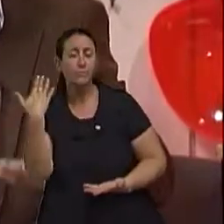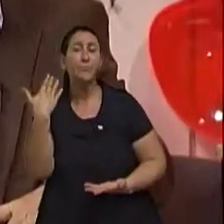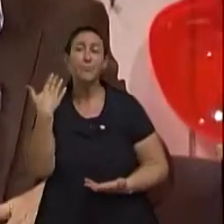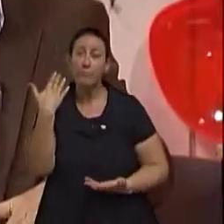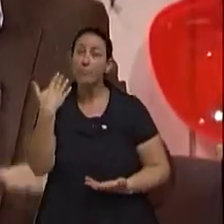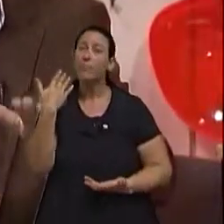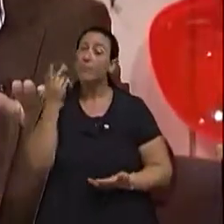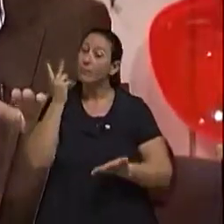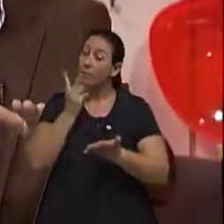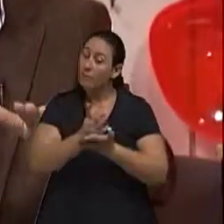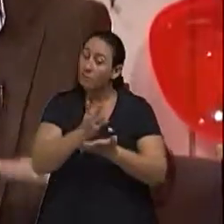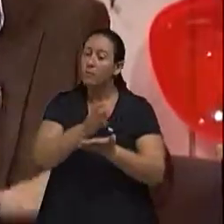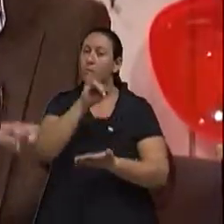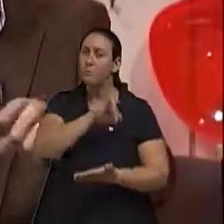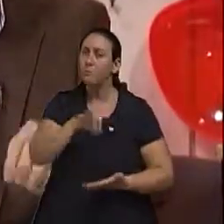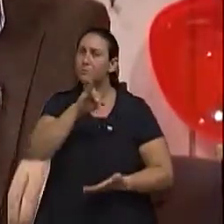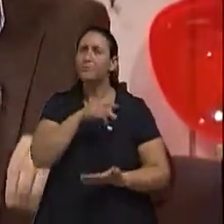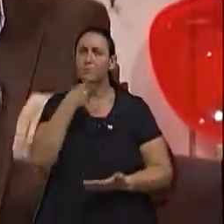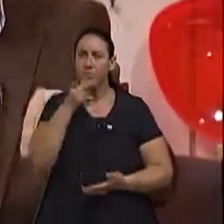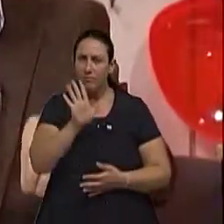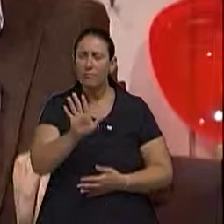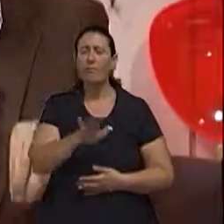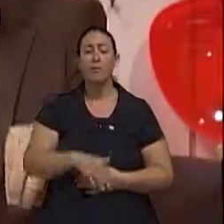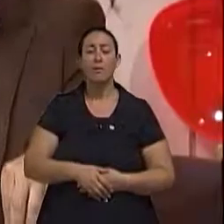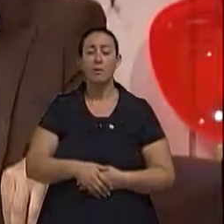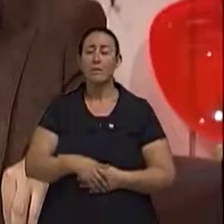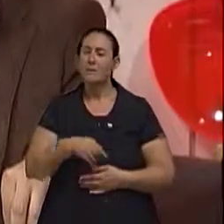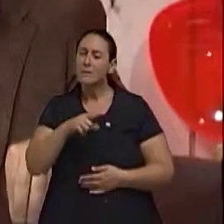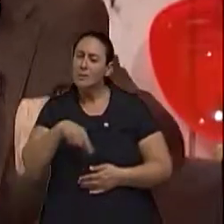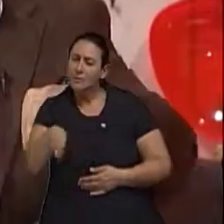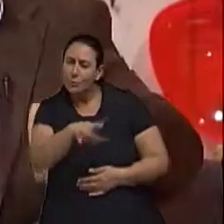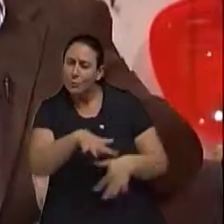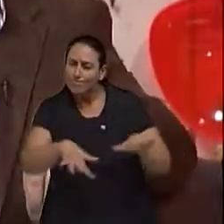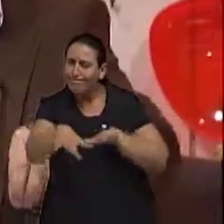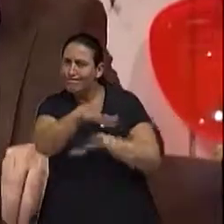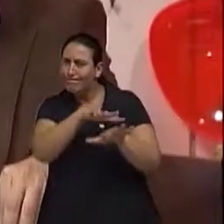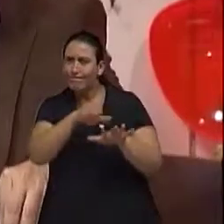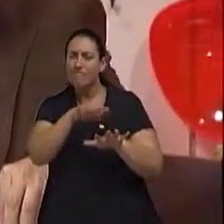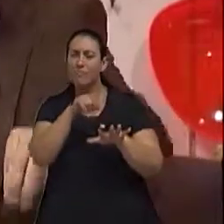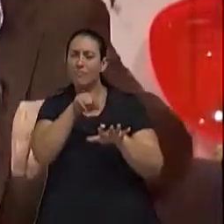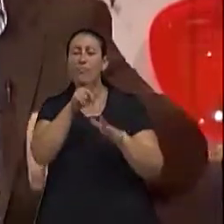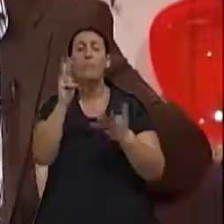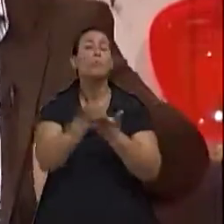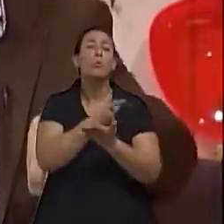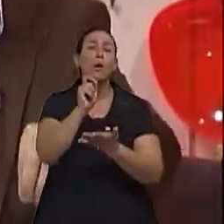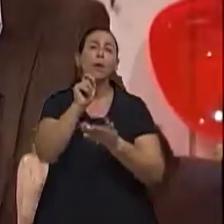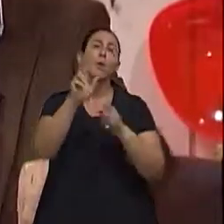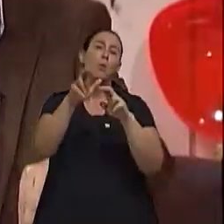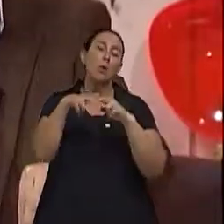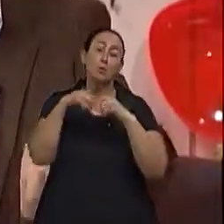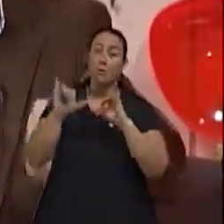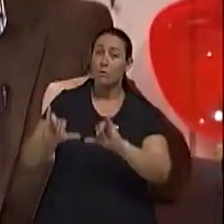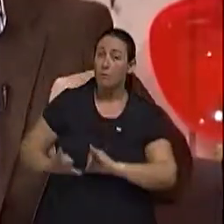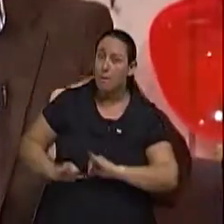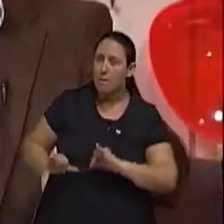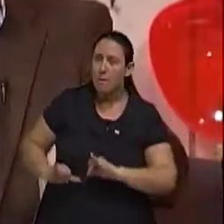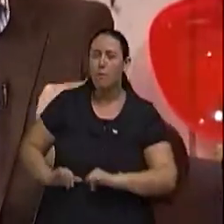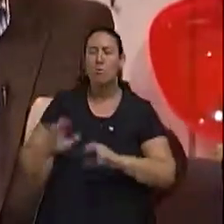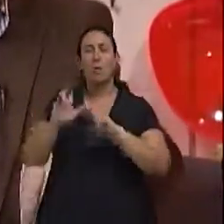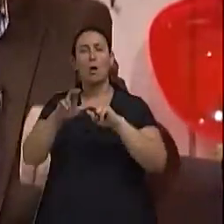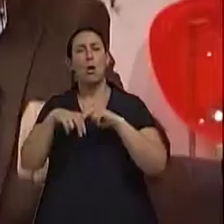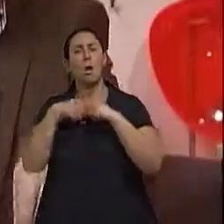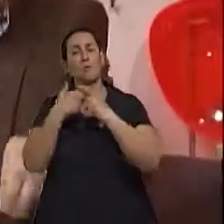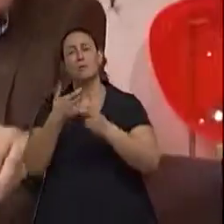sempre salientar, né, essas situações estão sempre ligadas a conflitos emocionais, a sofrimento das pessoas,